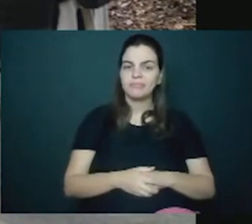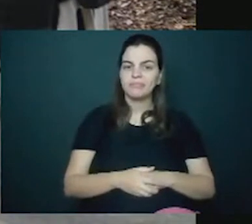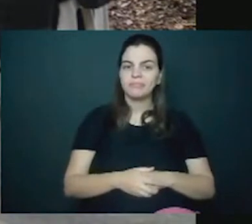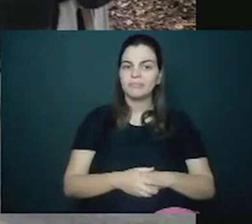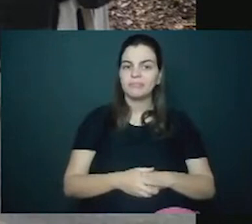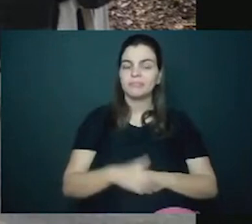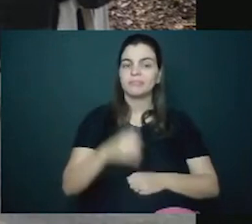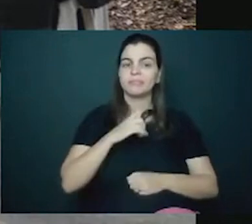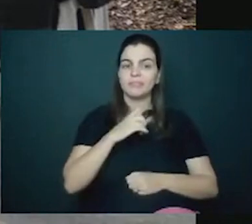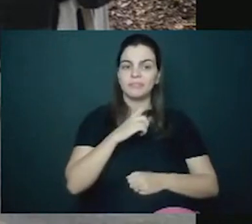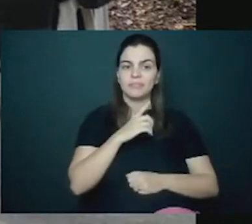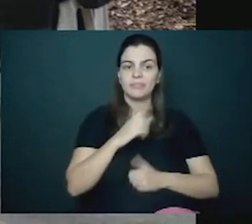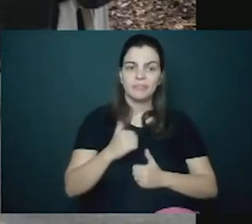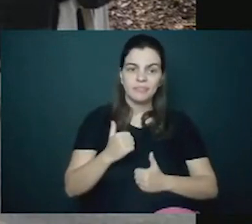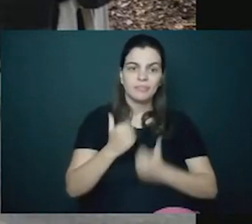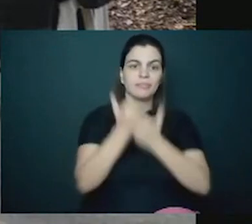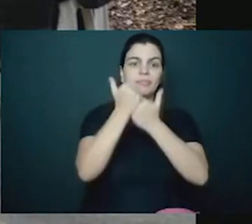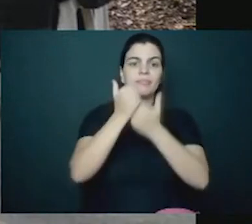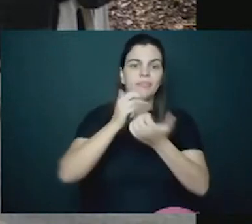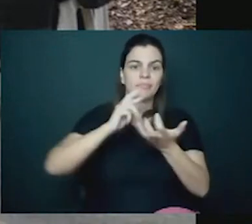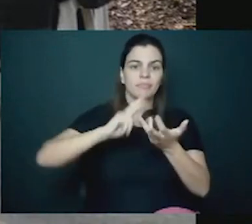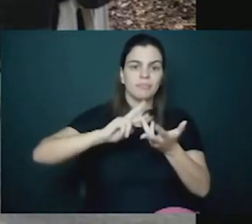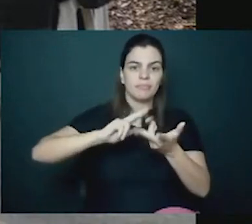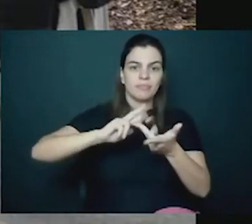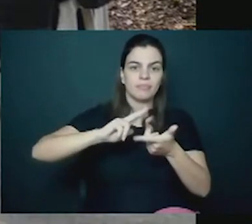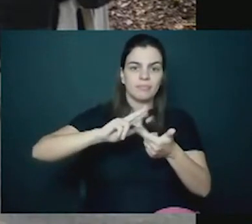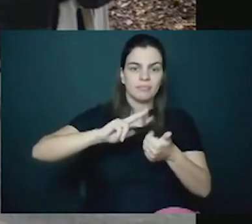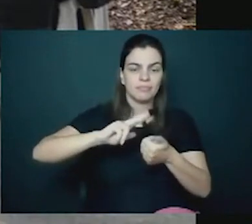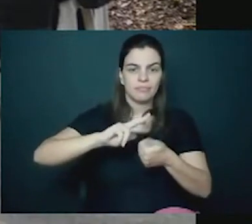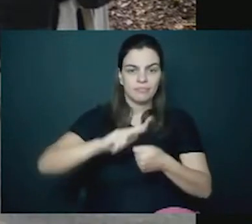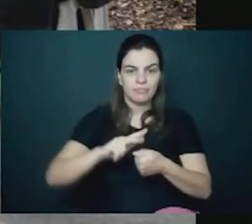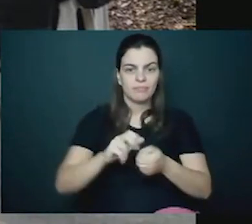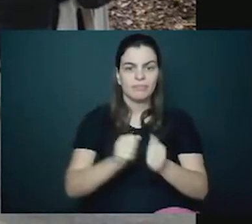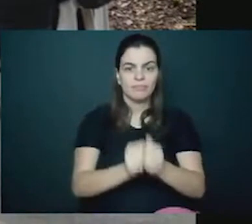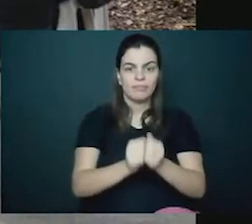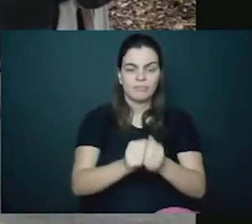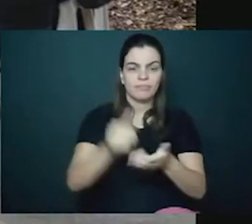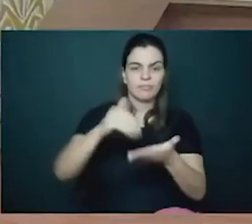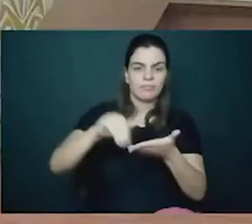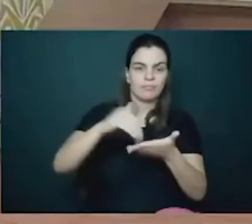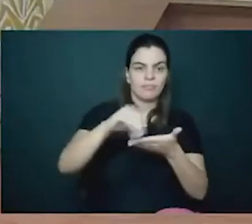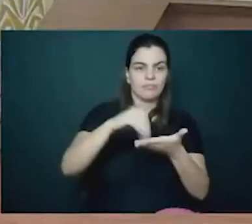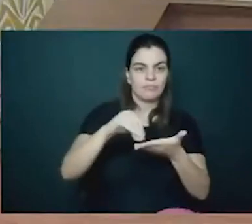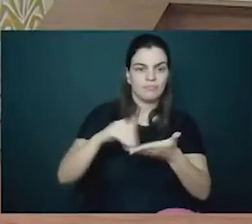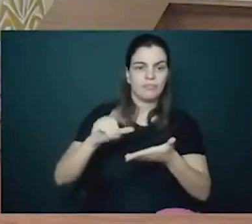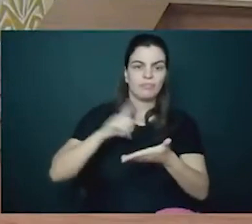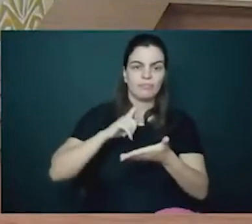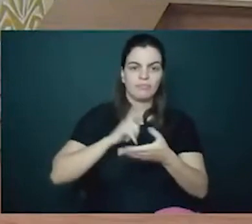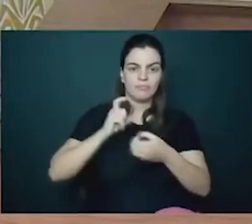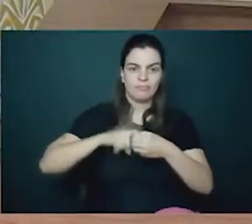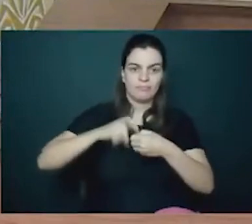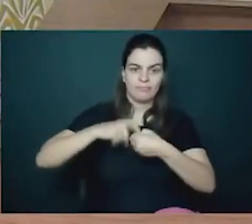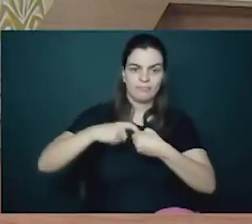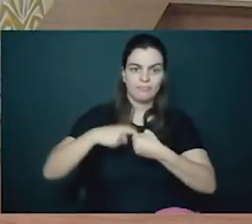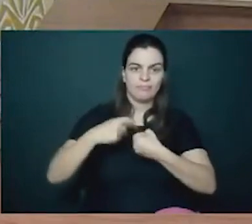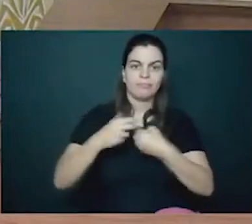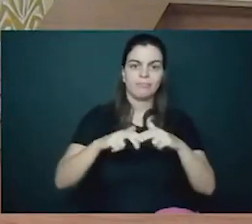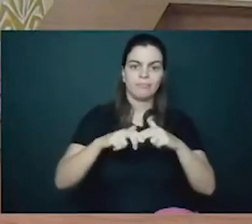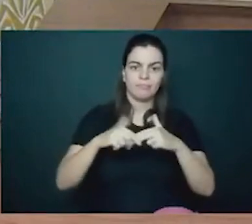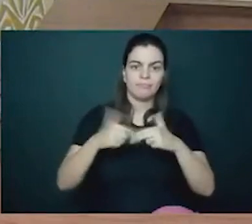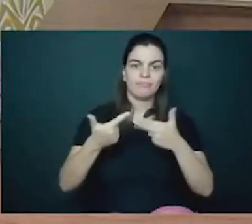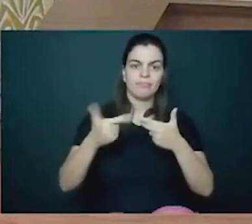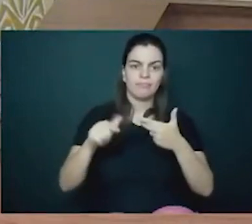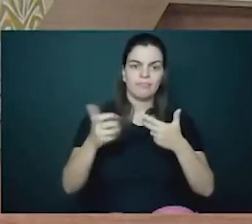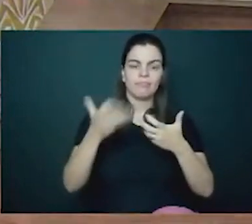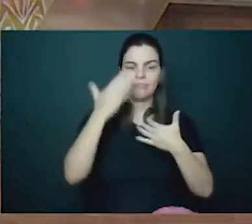forças do nosso mandato com diversas secretarias municipais. Por isso, mais uma vez, o meu agradecimento ao